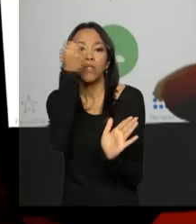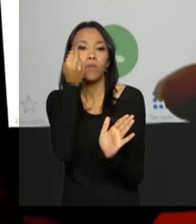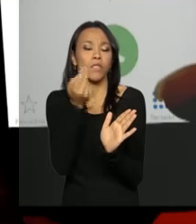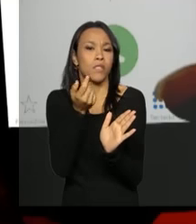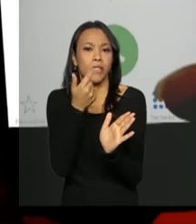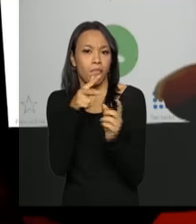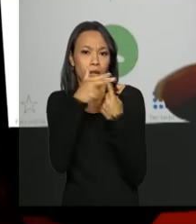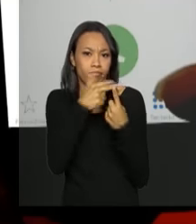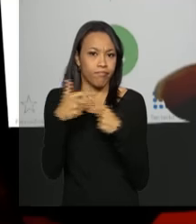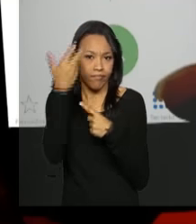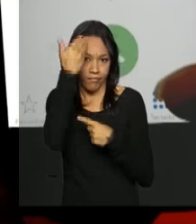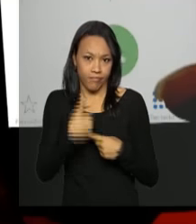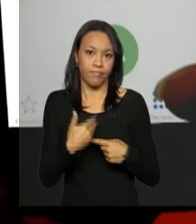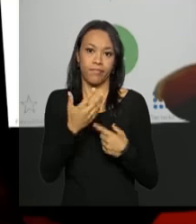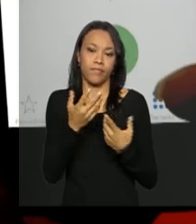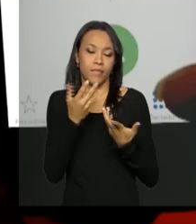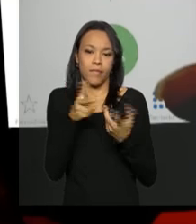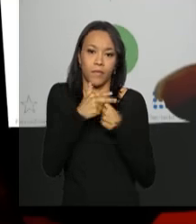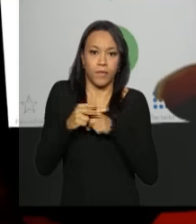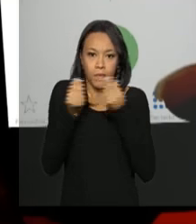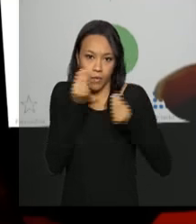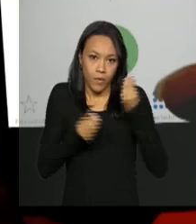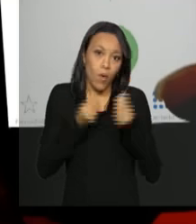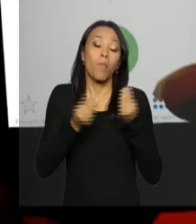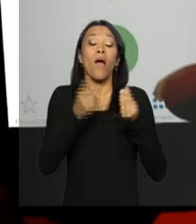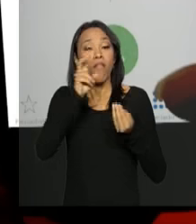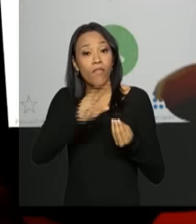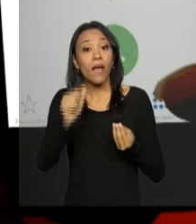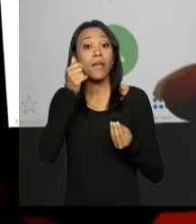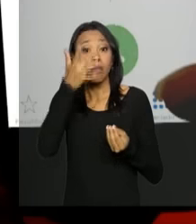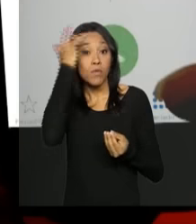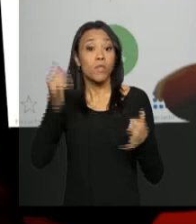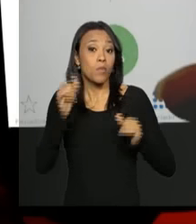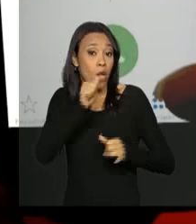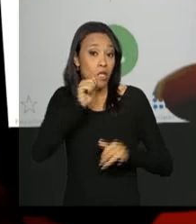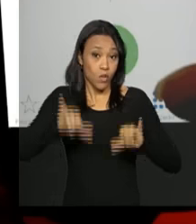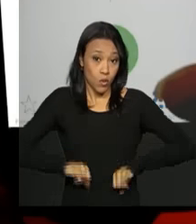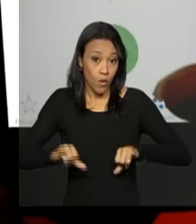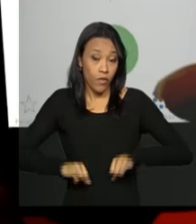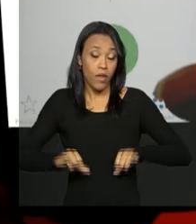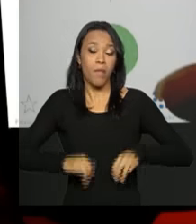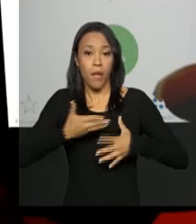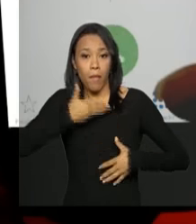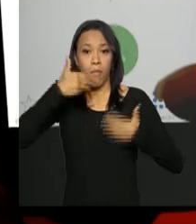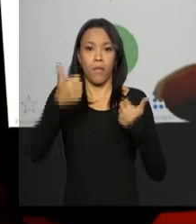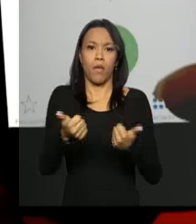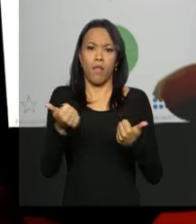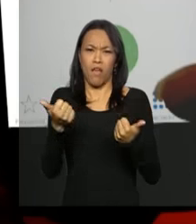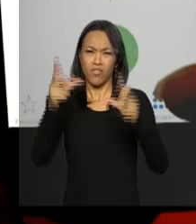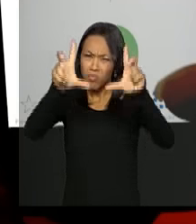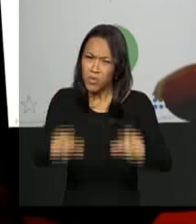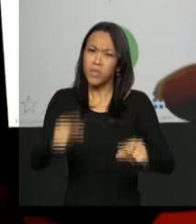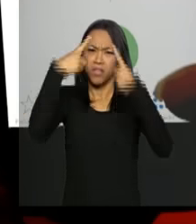Os serviços de saúde vão registrar as cirurgias em relação às vítimas, melhorando as estatísticas da violência contra